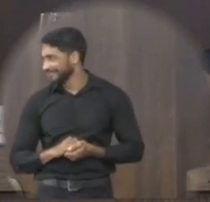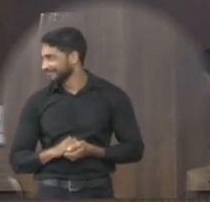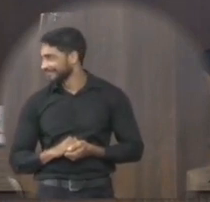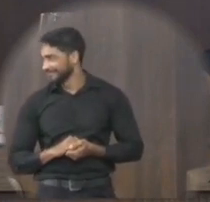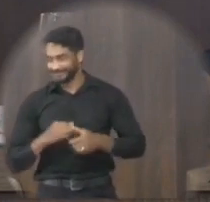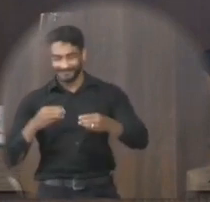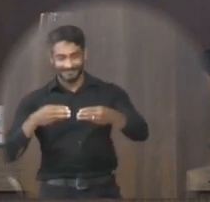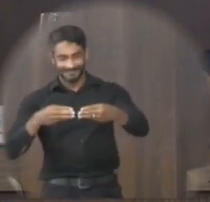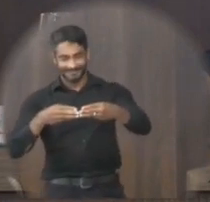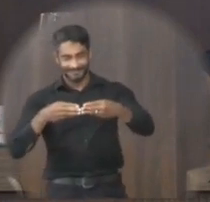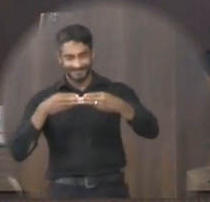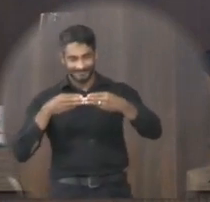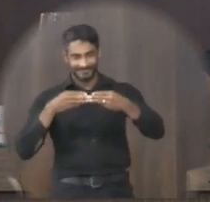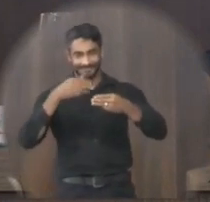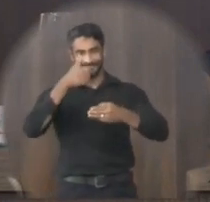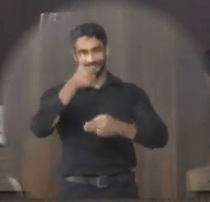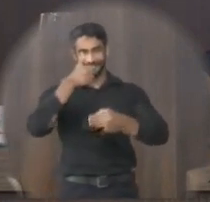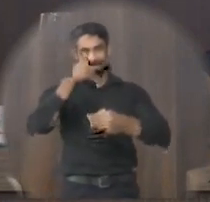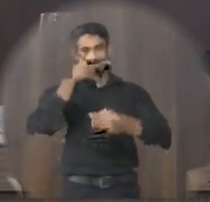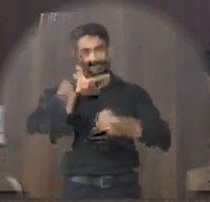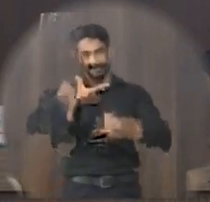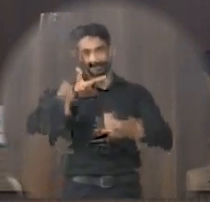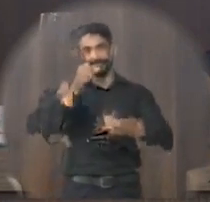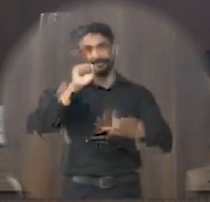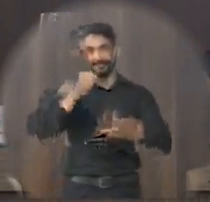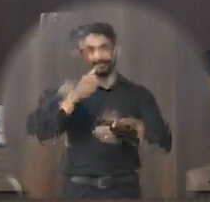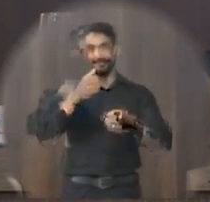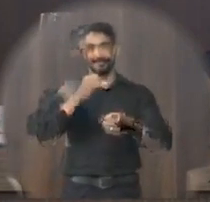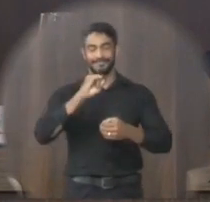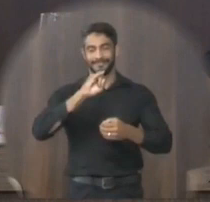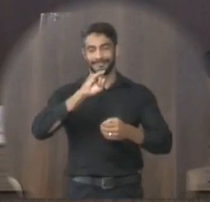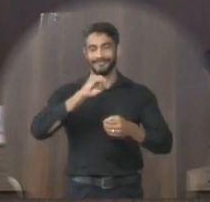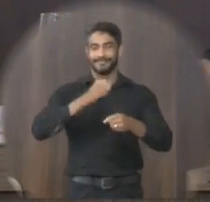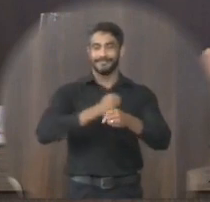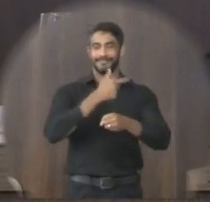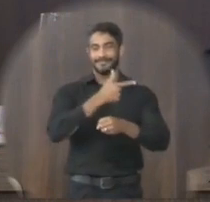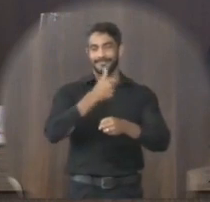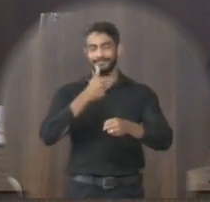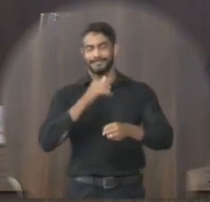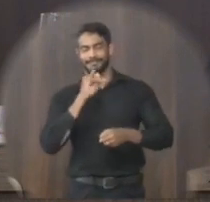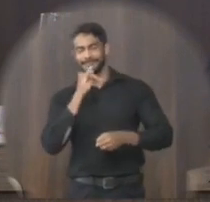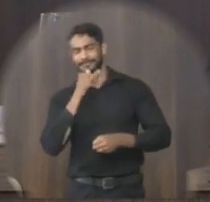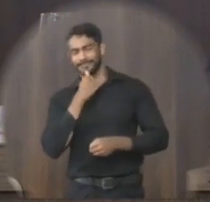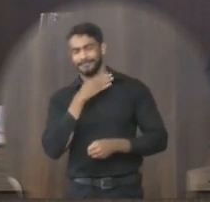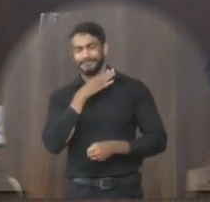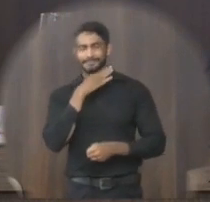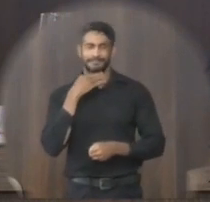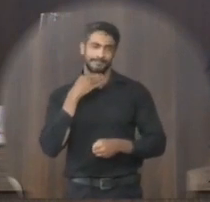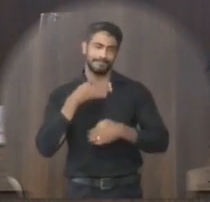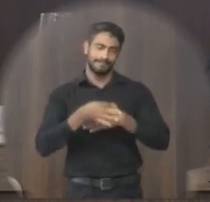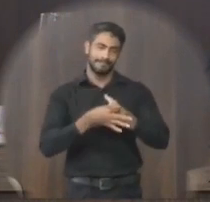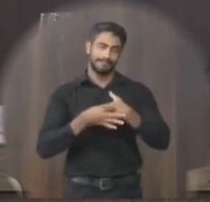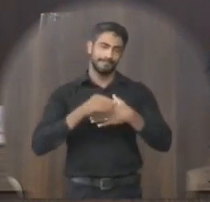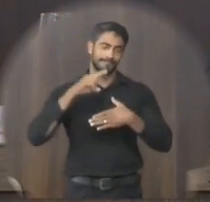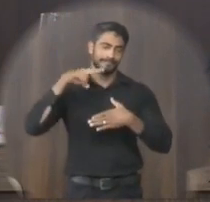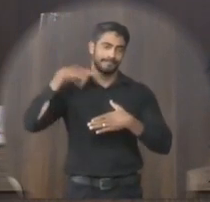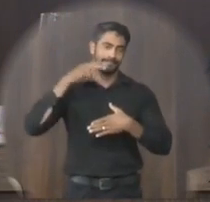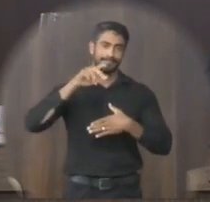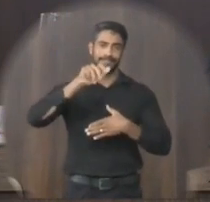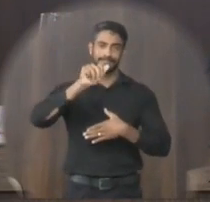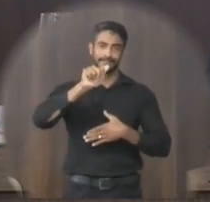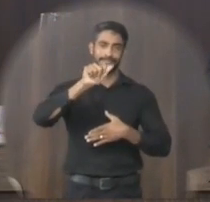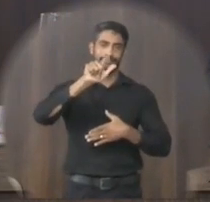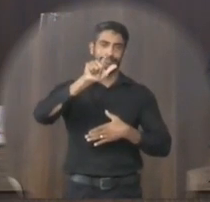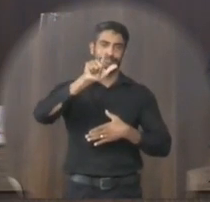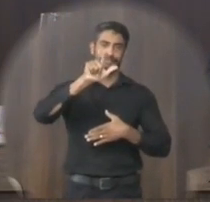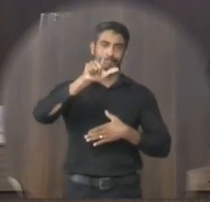moção moção 128 2021 voto de pesar de autoria do vereador Almídia